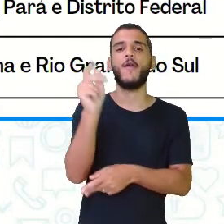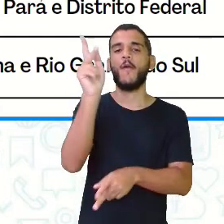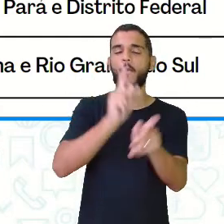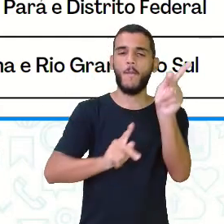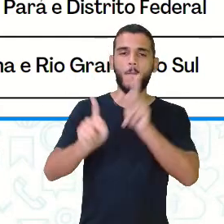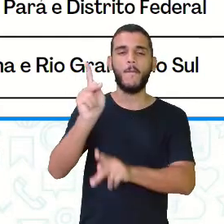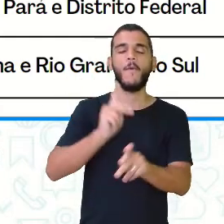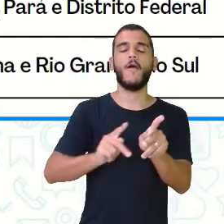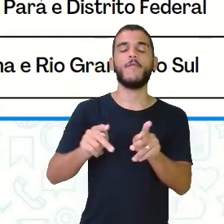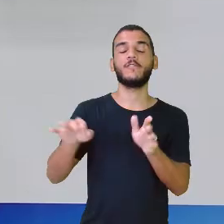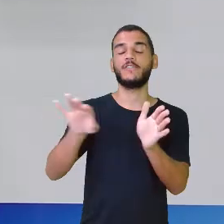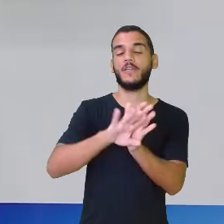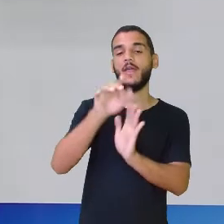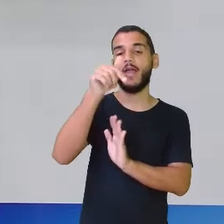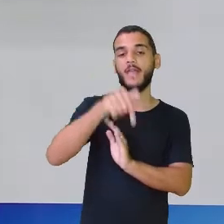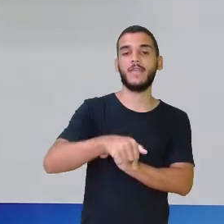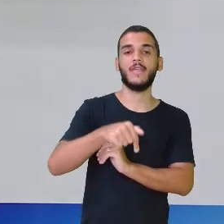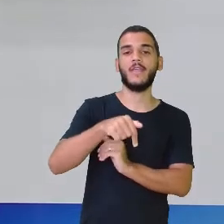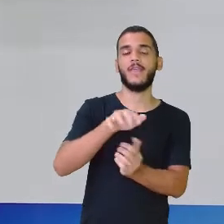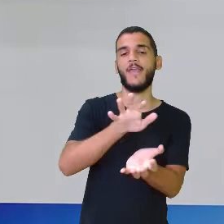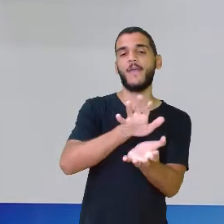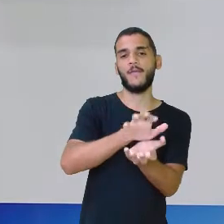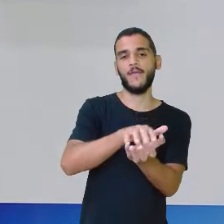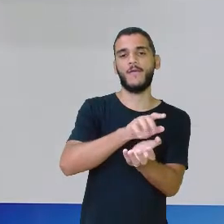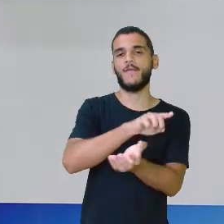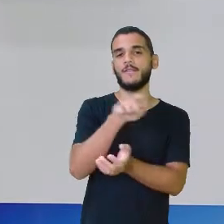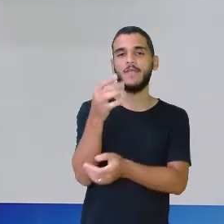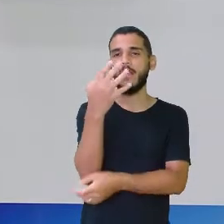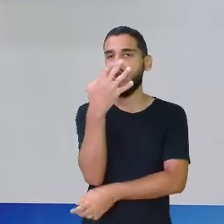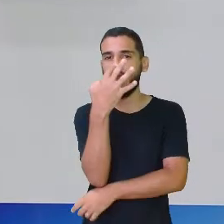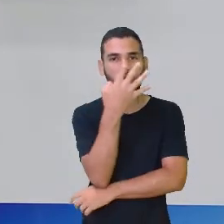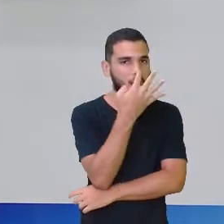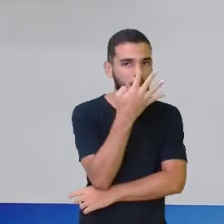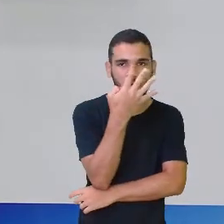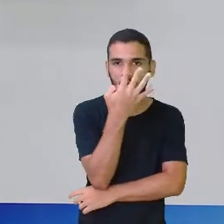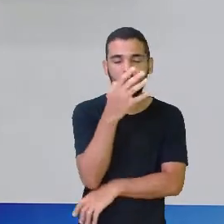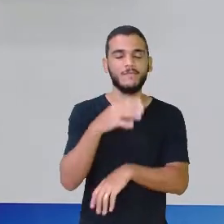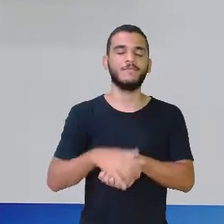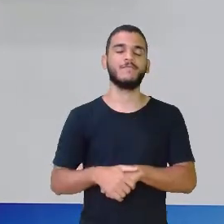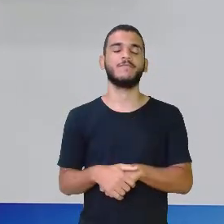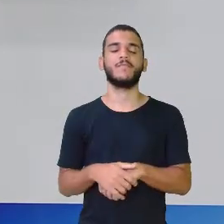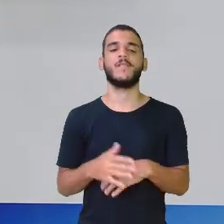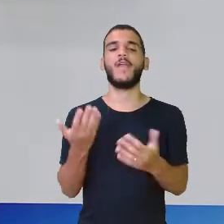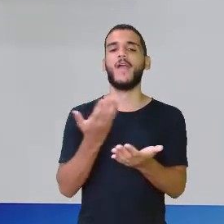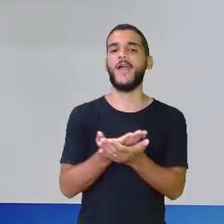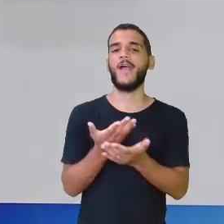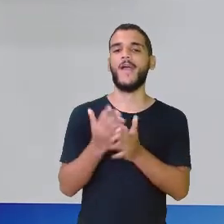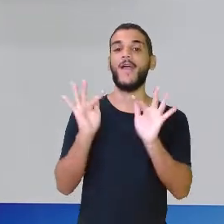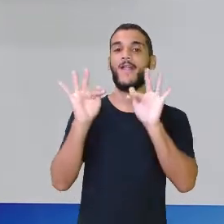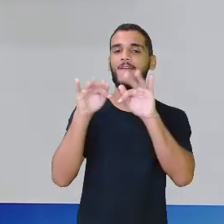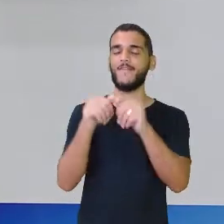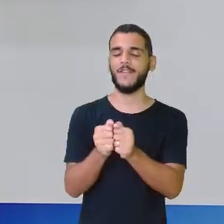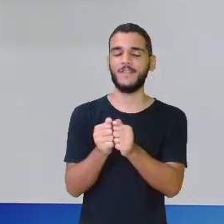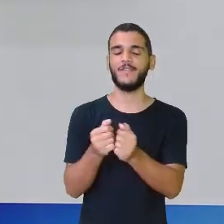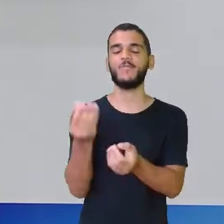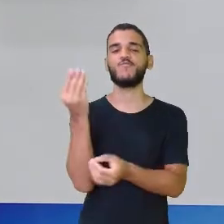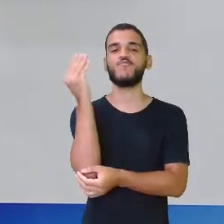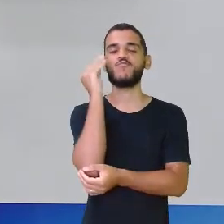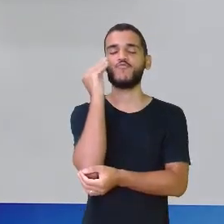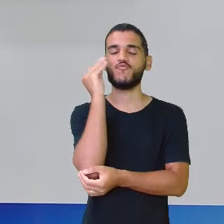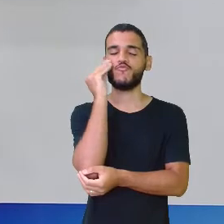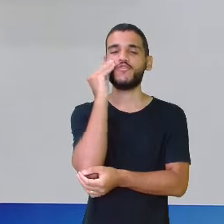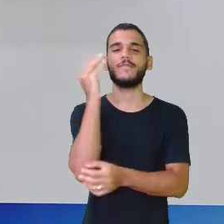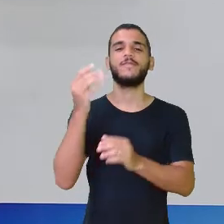aqui para Pernambuco? Vocês vão se admirar, tenho certeza. Então, minha gente, a nossa aula vai acabando. Um beijo